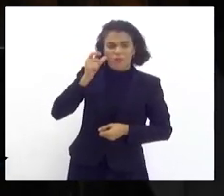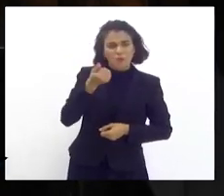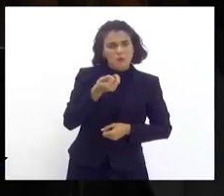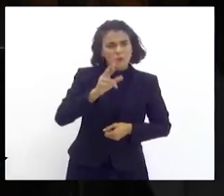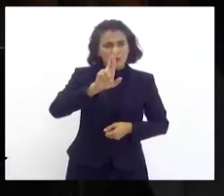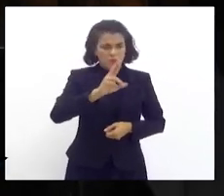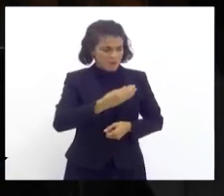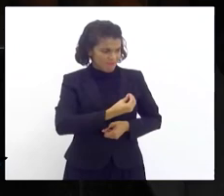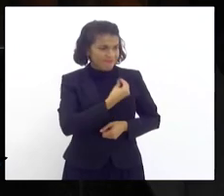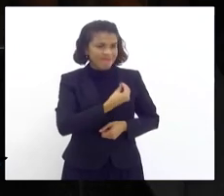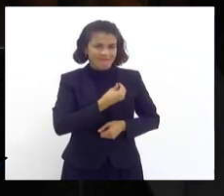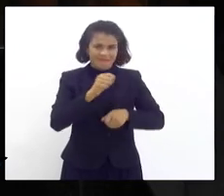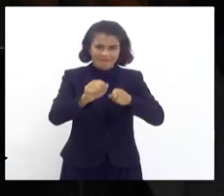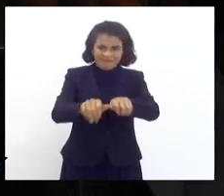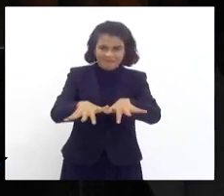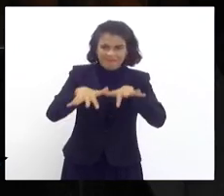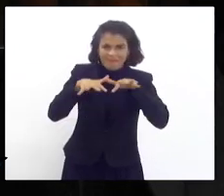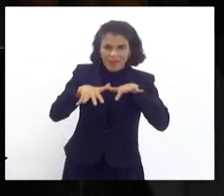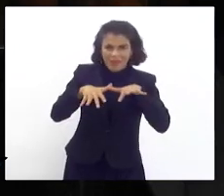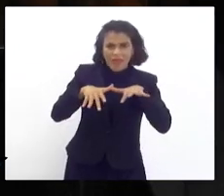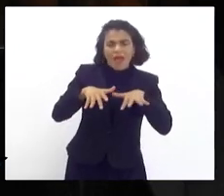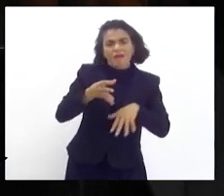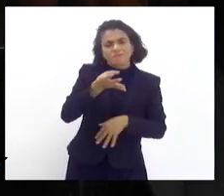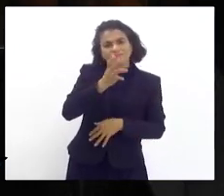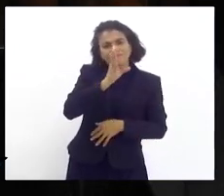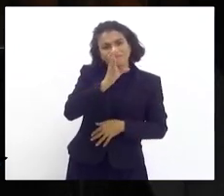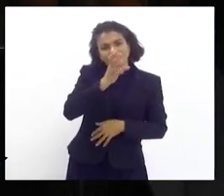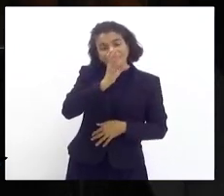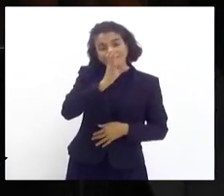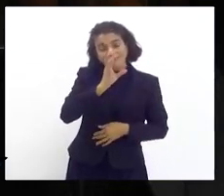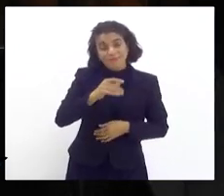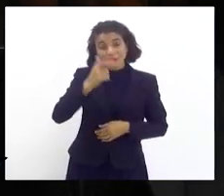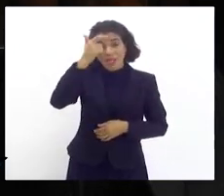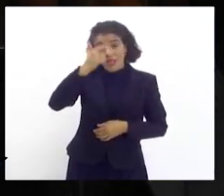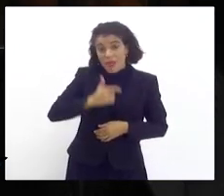estava aqui em plenário, assistiu. Eu sou,